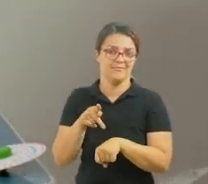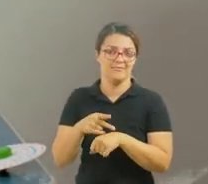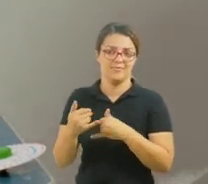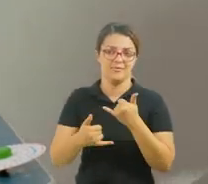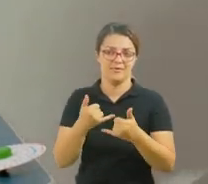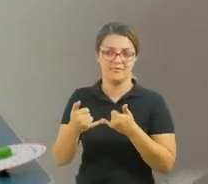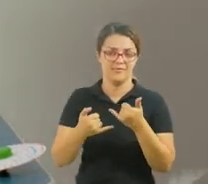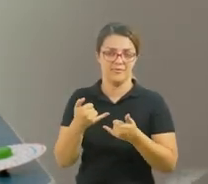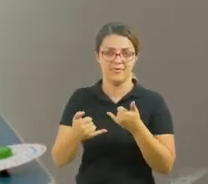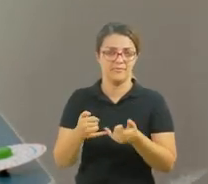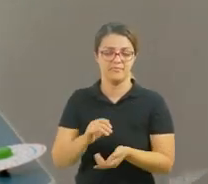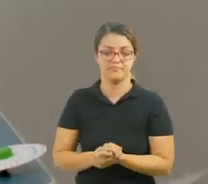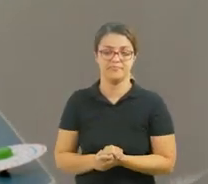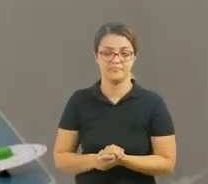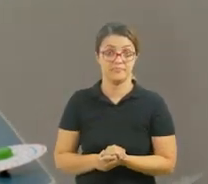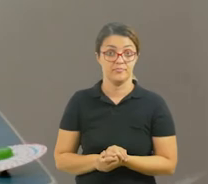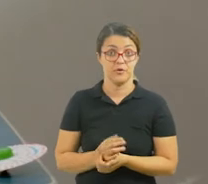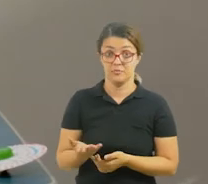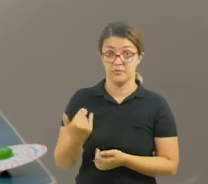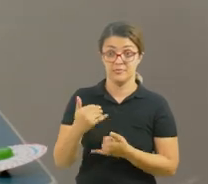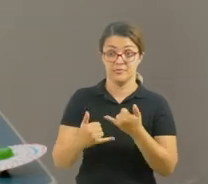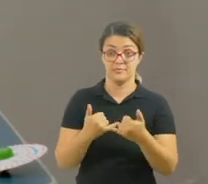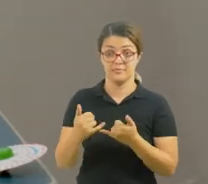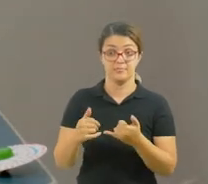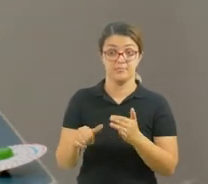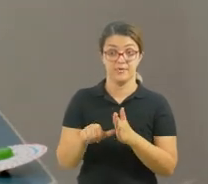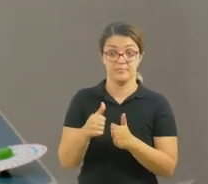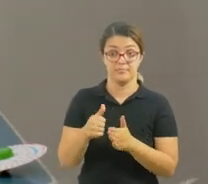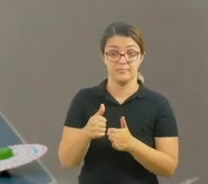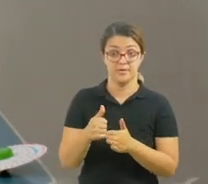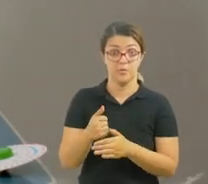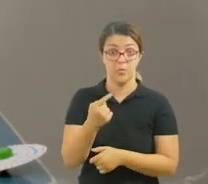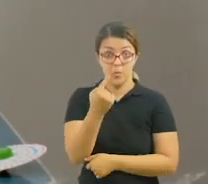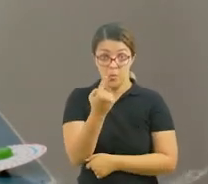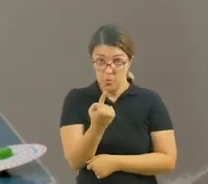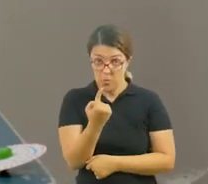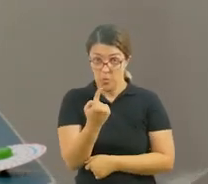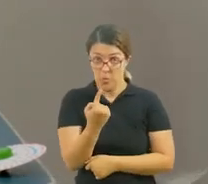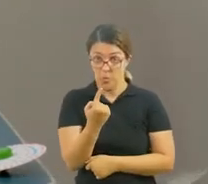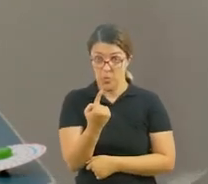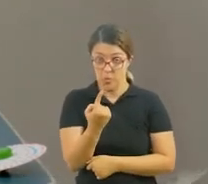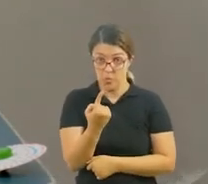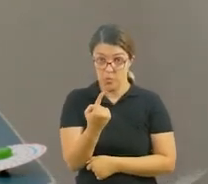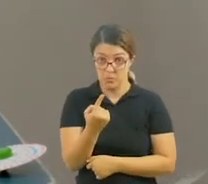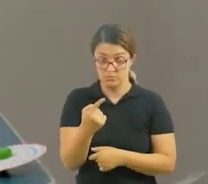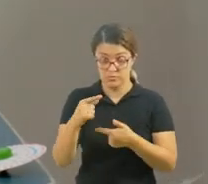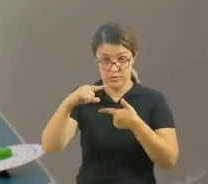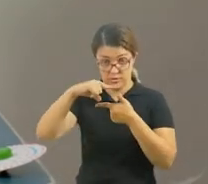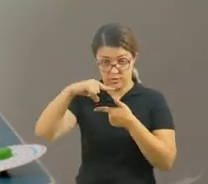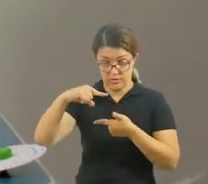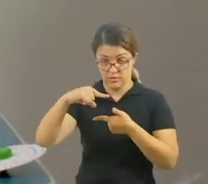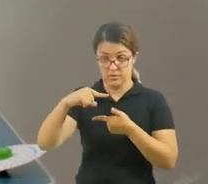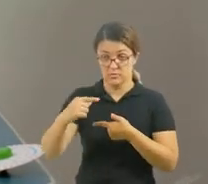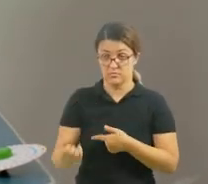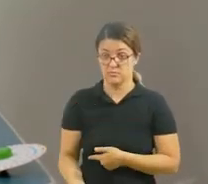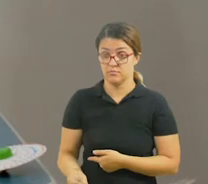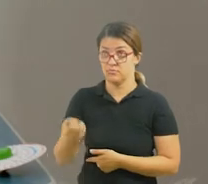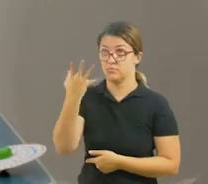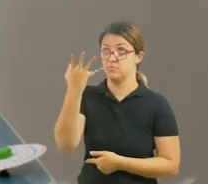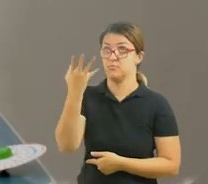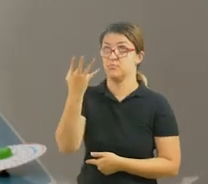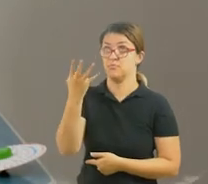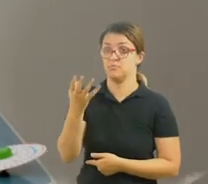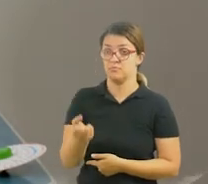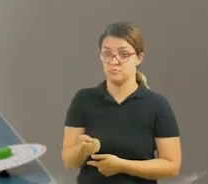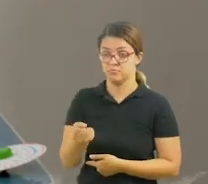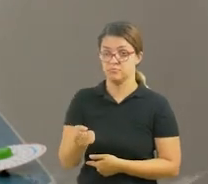Vamos lá, que eu vou jogar com vocês. Primeiro, peguem uma dos saquinhos e vão subir